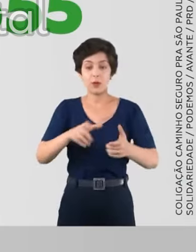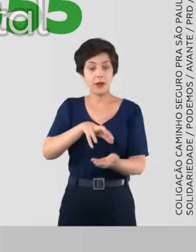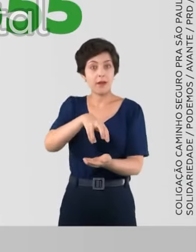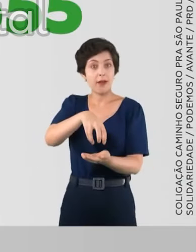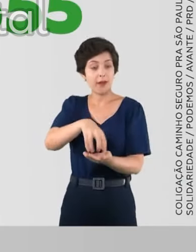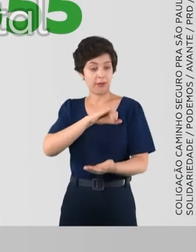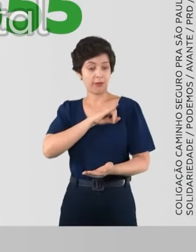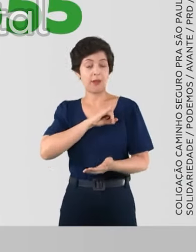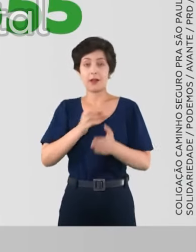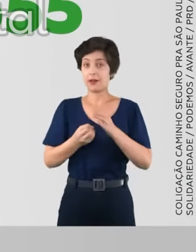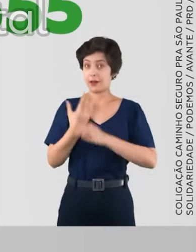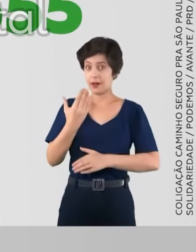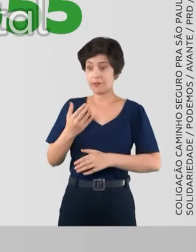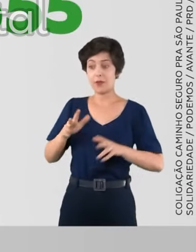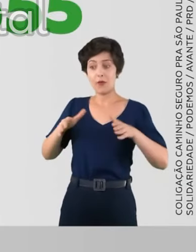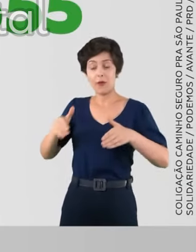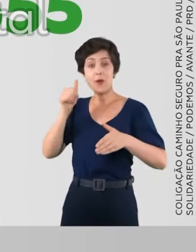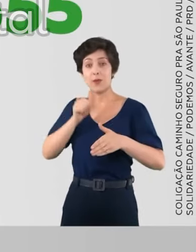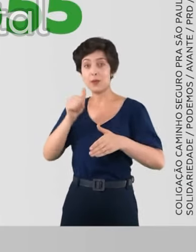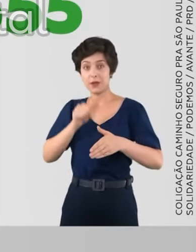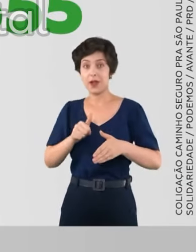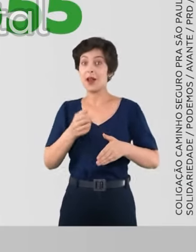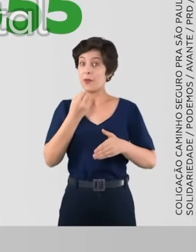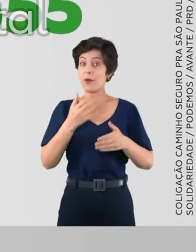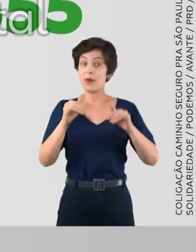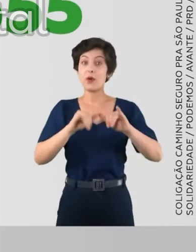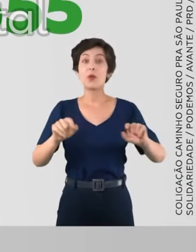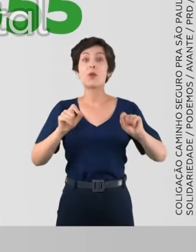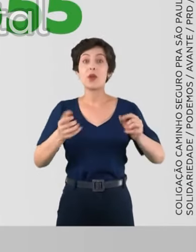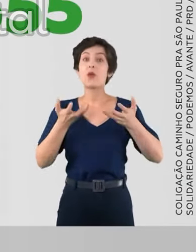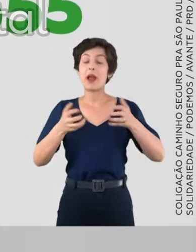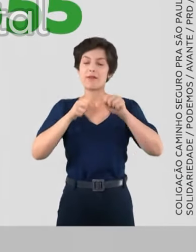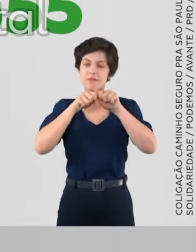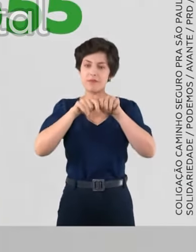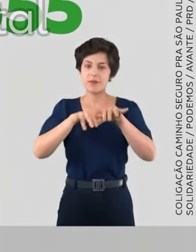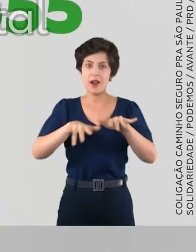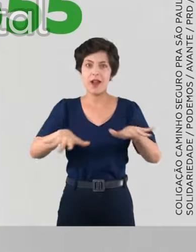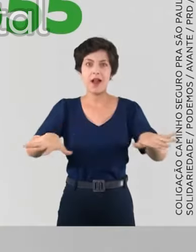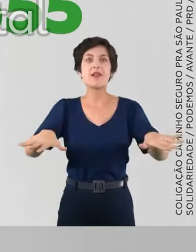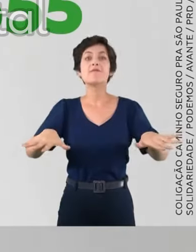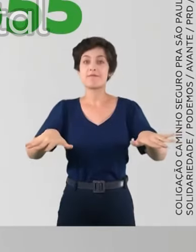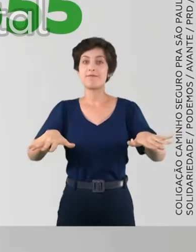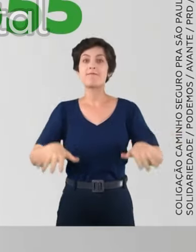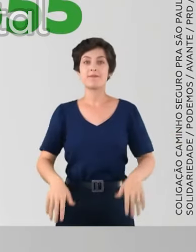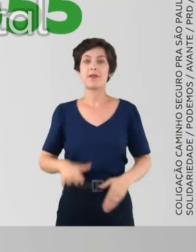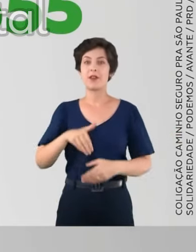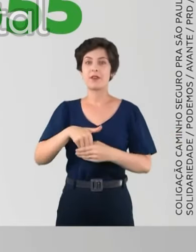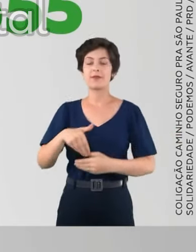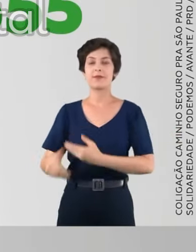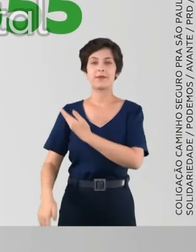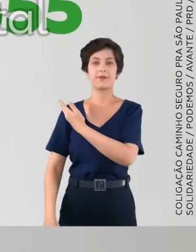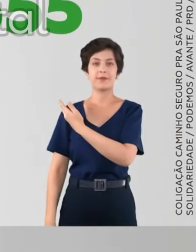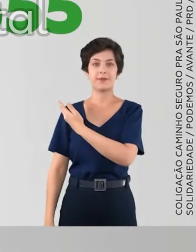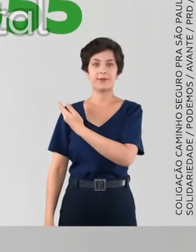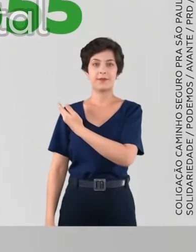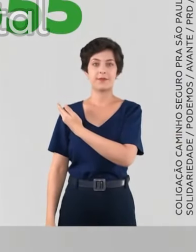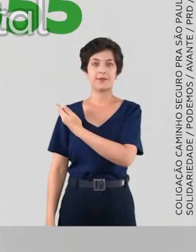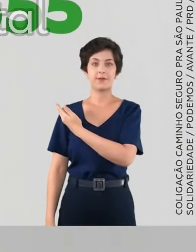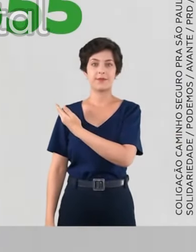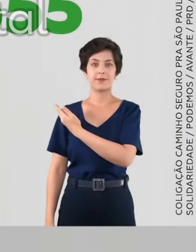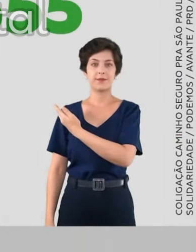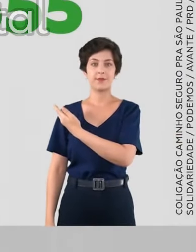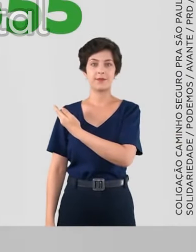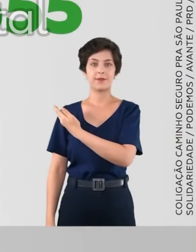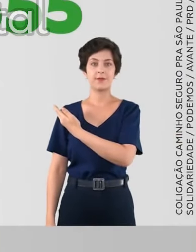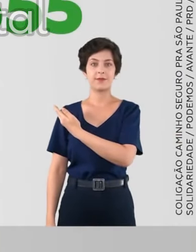Criei o Centro de Exames da Mulher em Itaquera. E a boa notícia? Levarei para toda a cidade. Vote Doutora Sandra